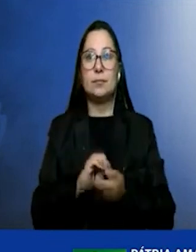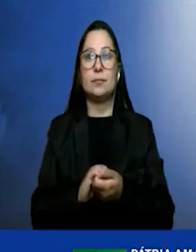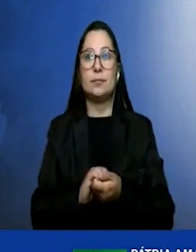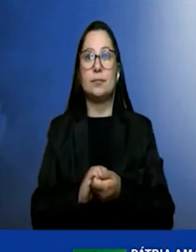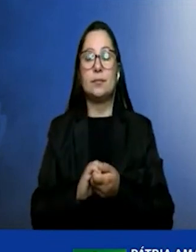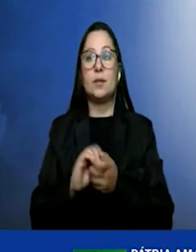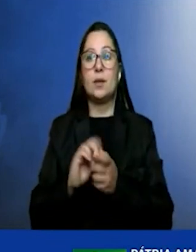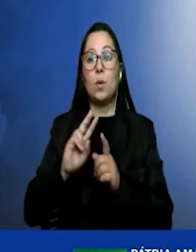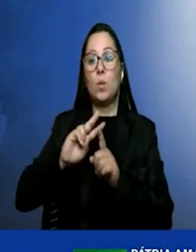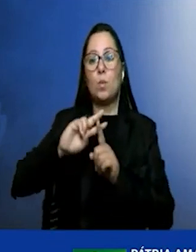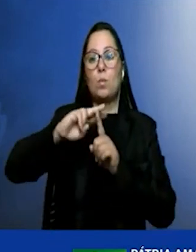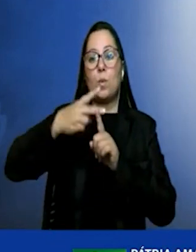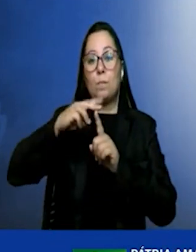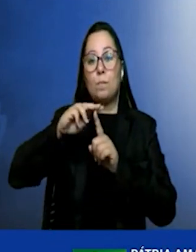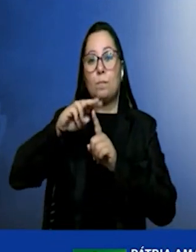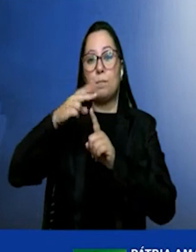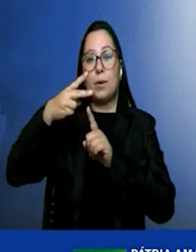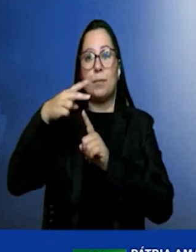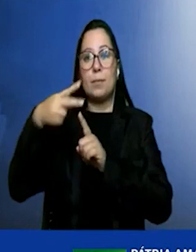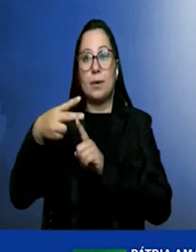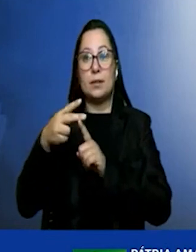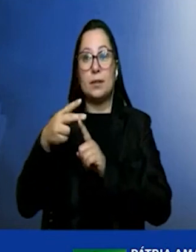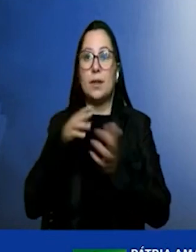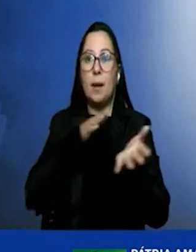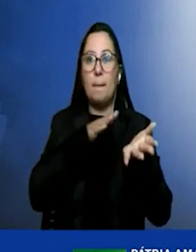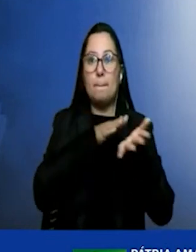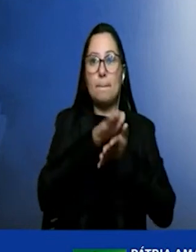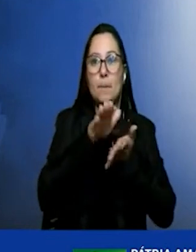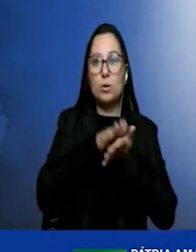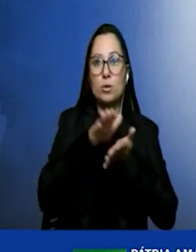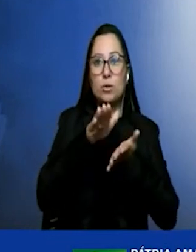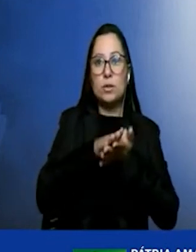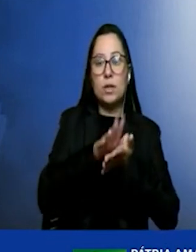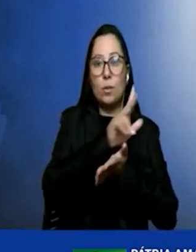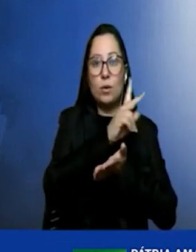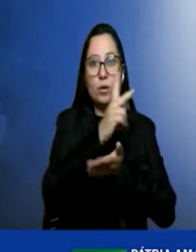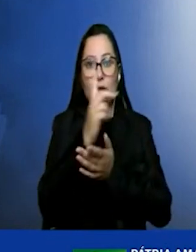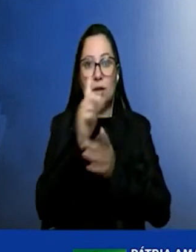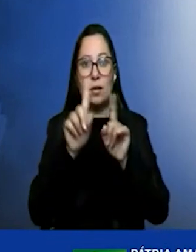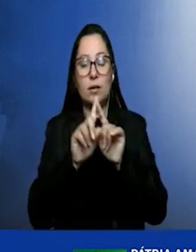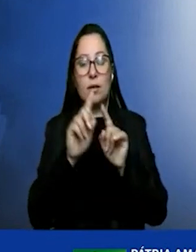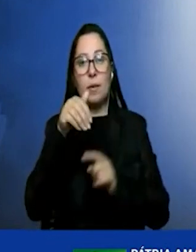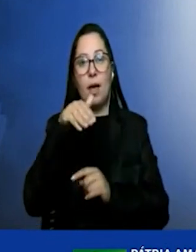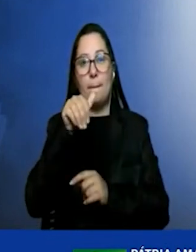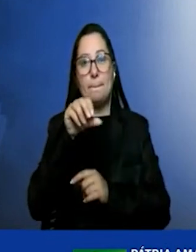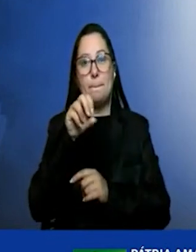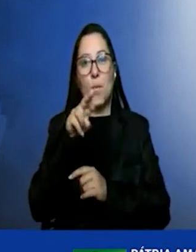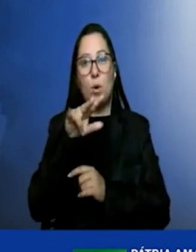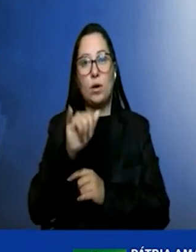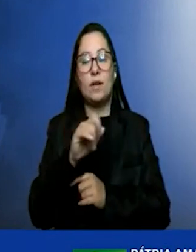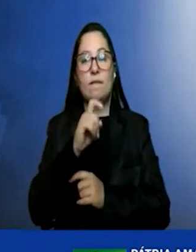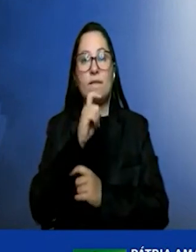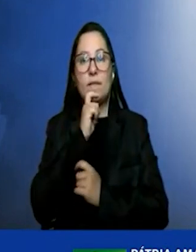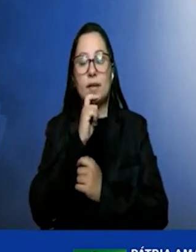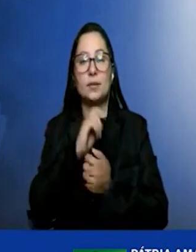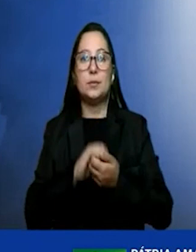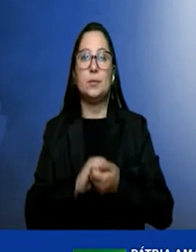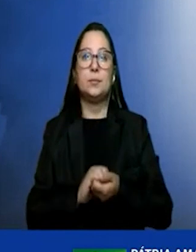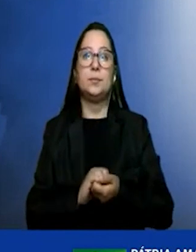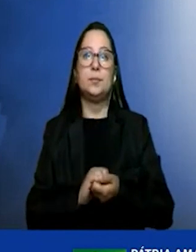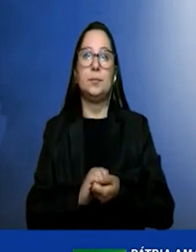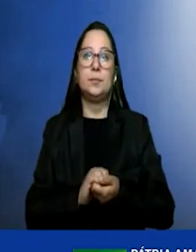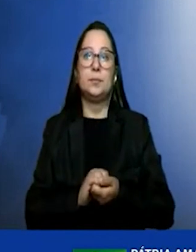quadruplicar a produção de hidrogênio e amônias verde. Ao lado da já abundante